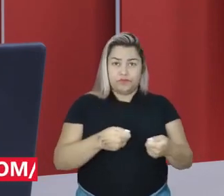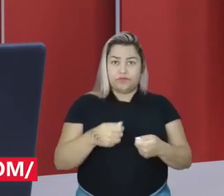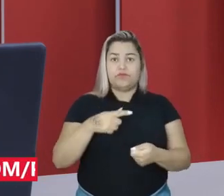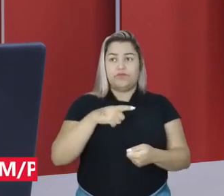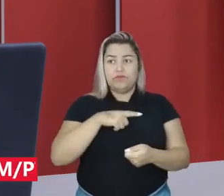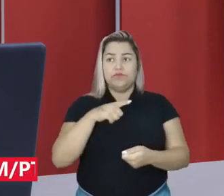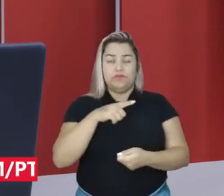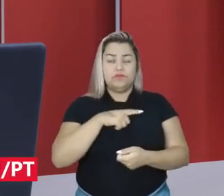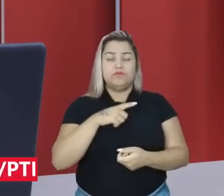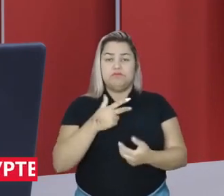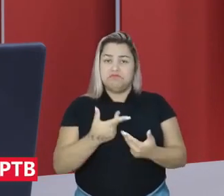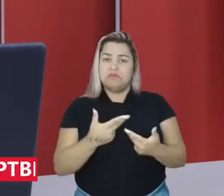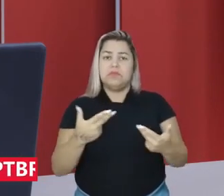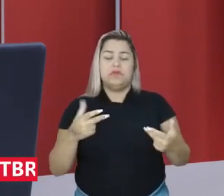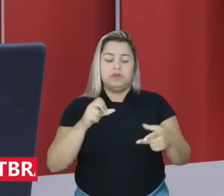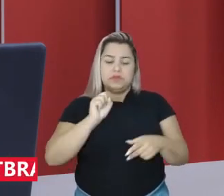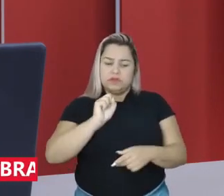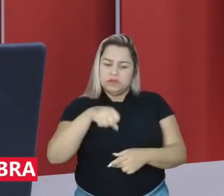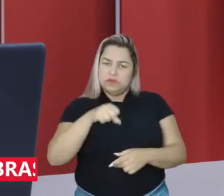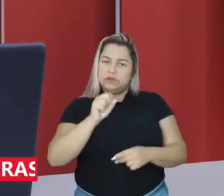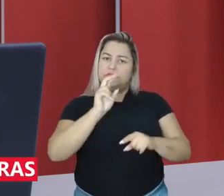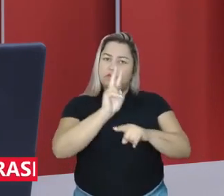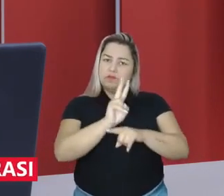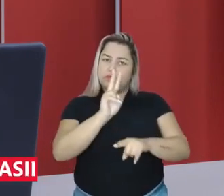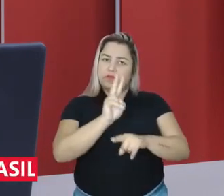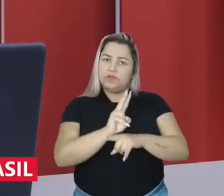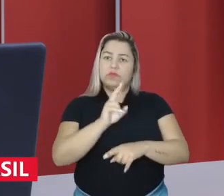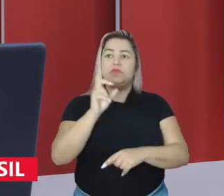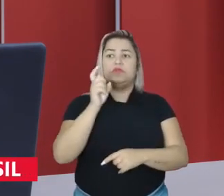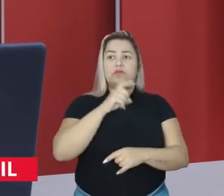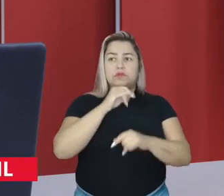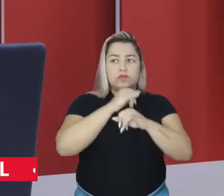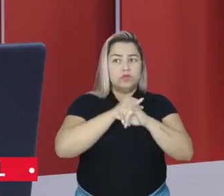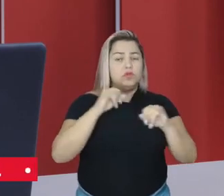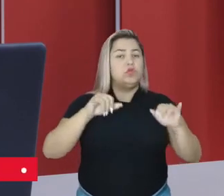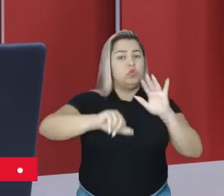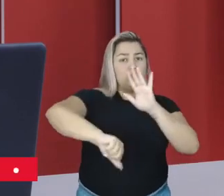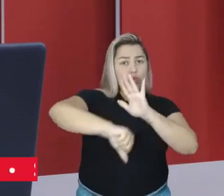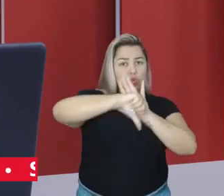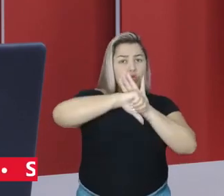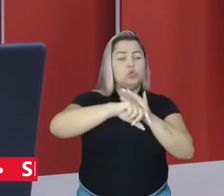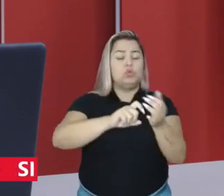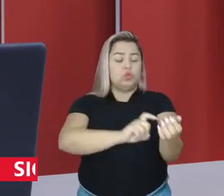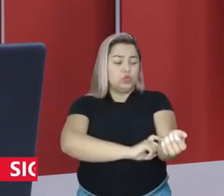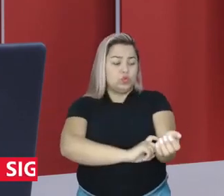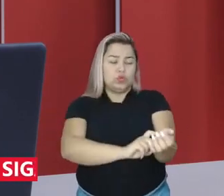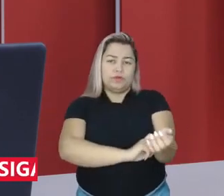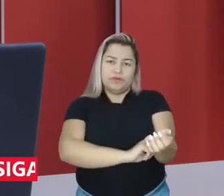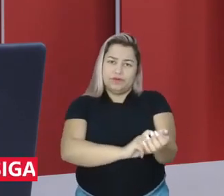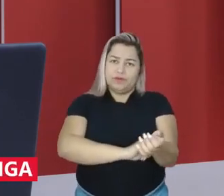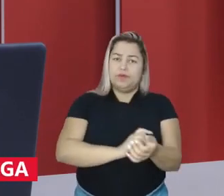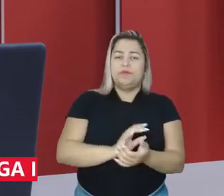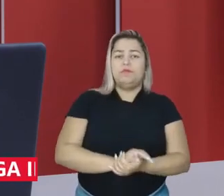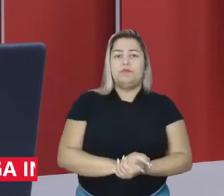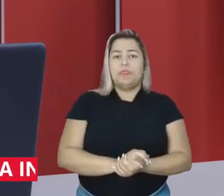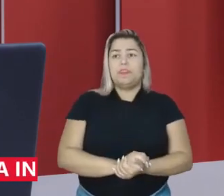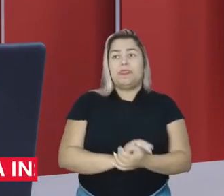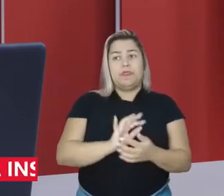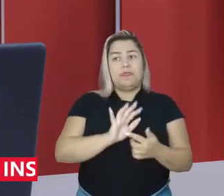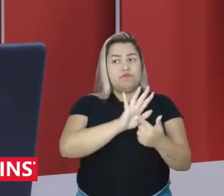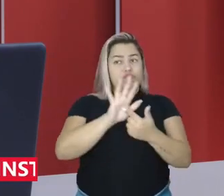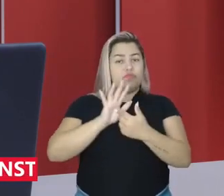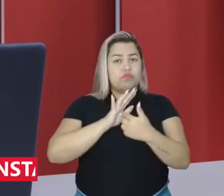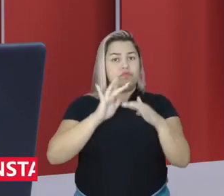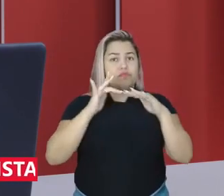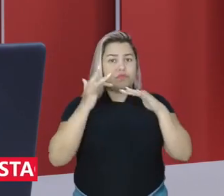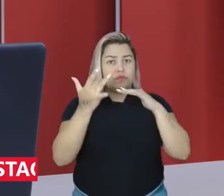dispositivos, sim, para proteger as redes das notícias falsas e dos crimes de ódio, né? Quem tentou se manifestar pelas